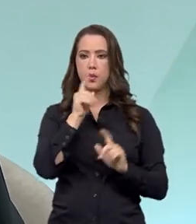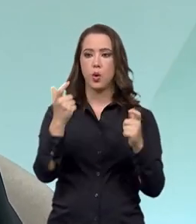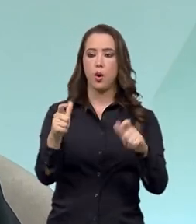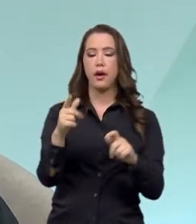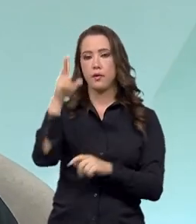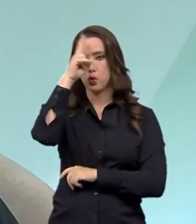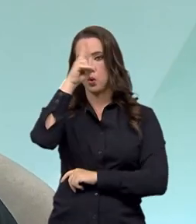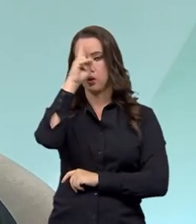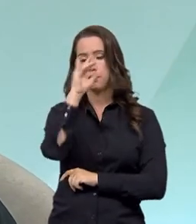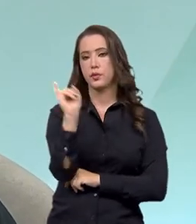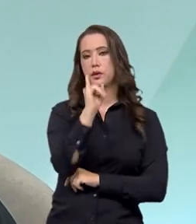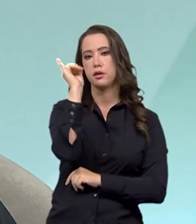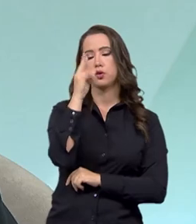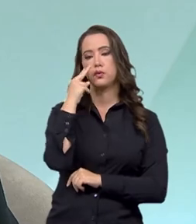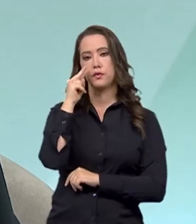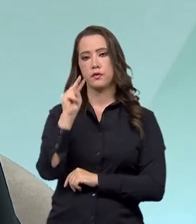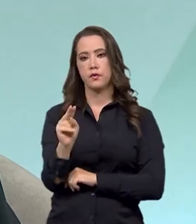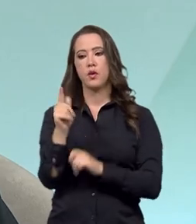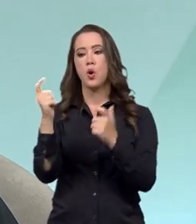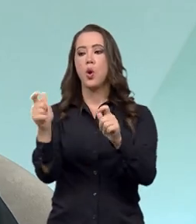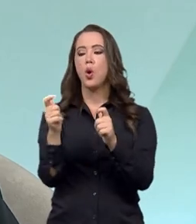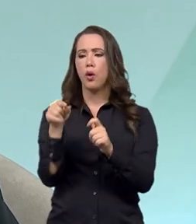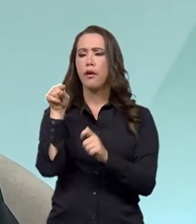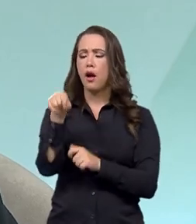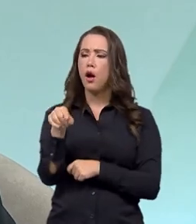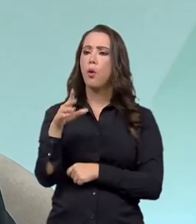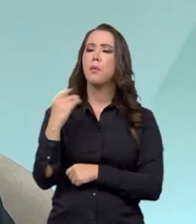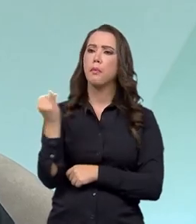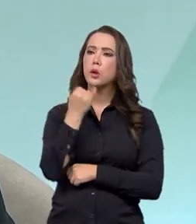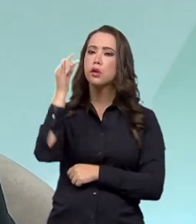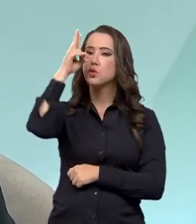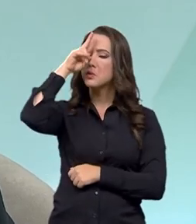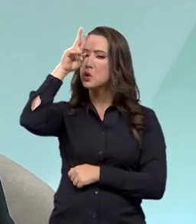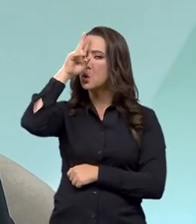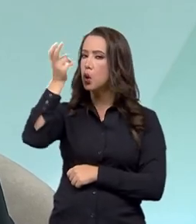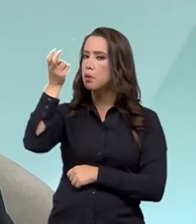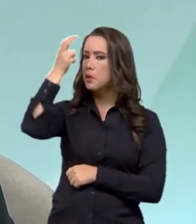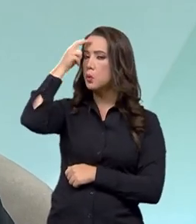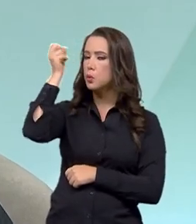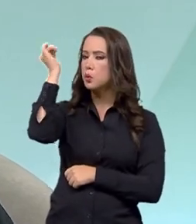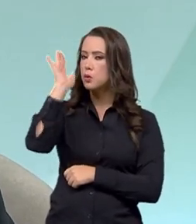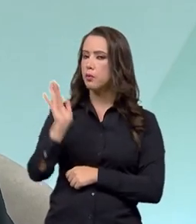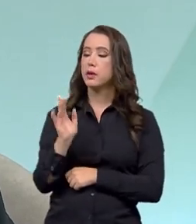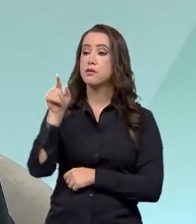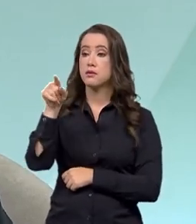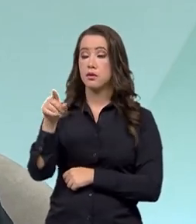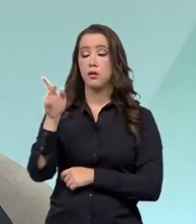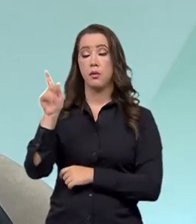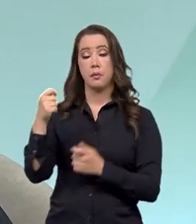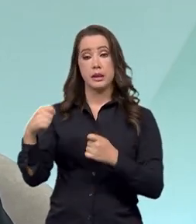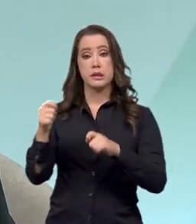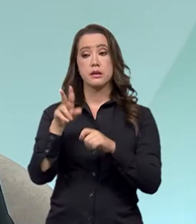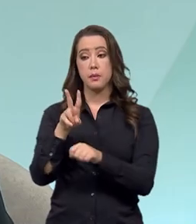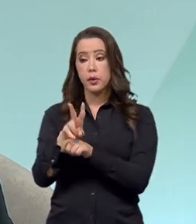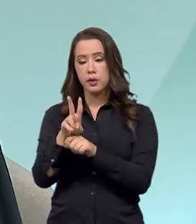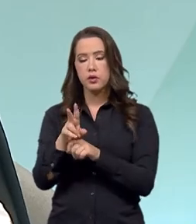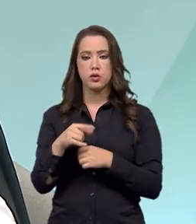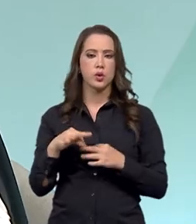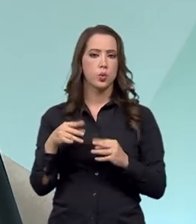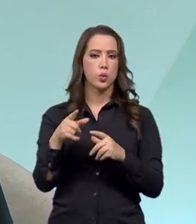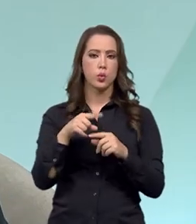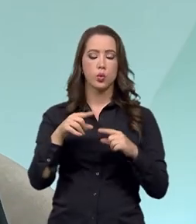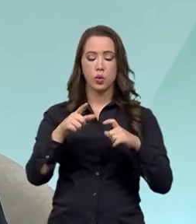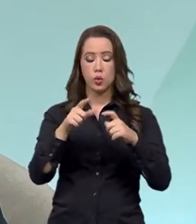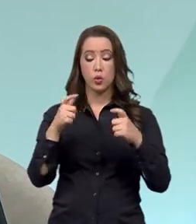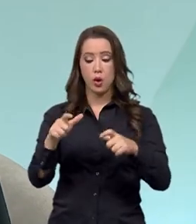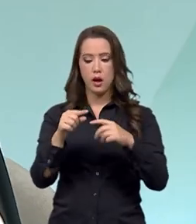identifica um centro histórico, reconhece ele como patrimônio cultural brasileiro e acaba tombando o centro histórico, todo aquele